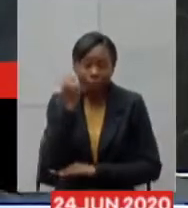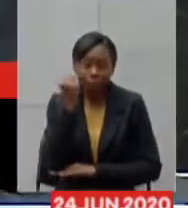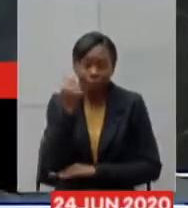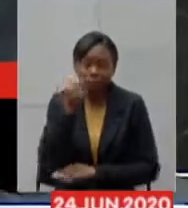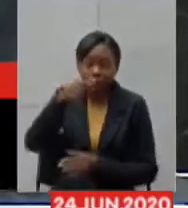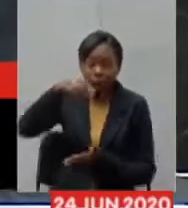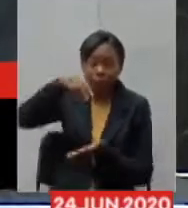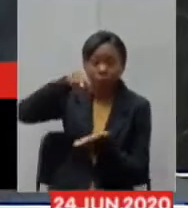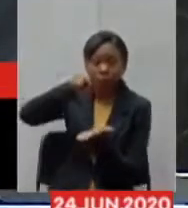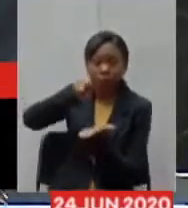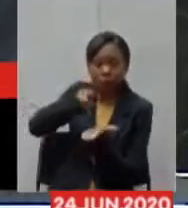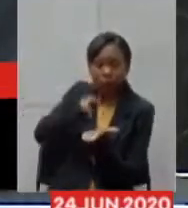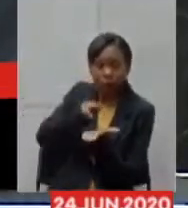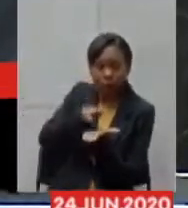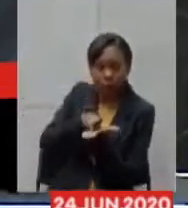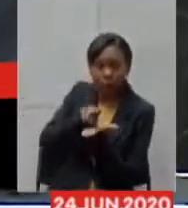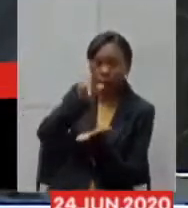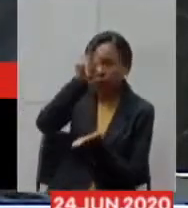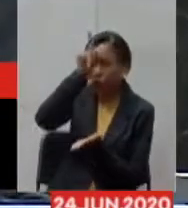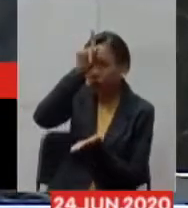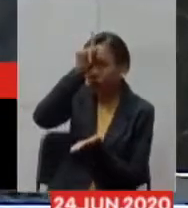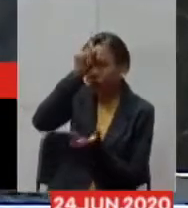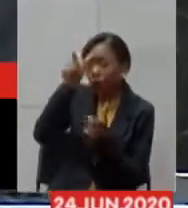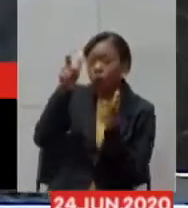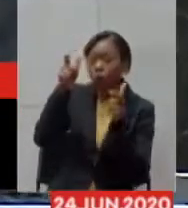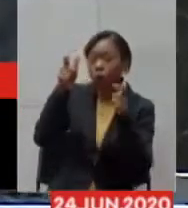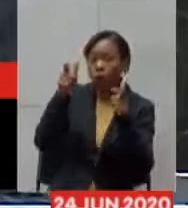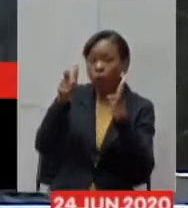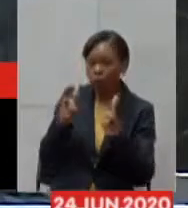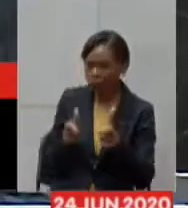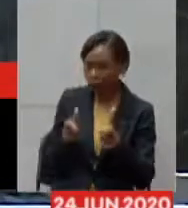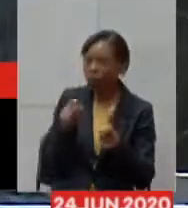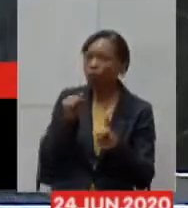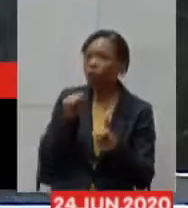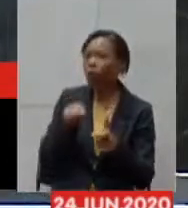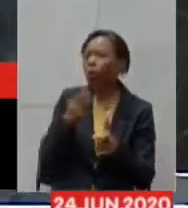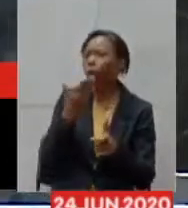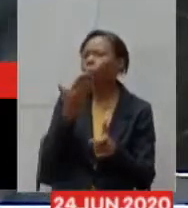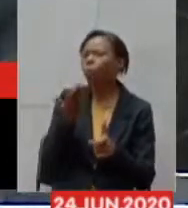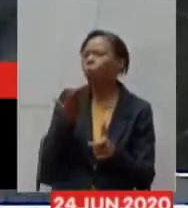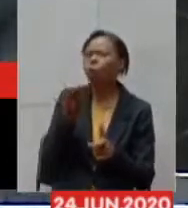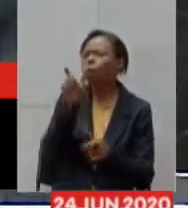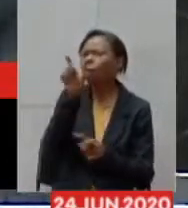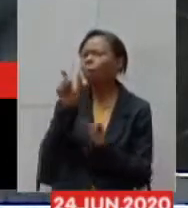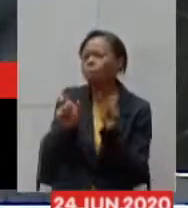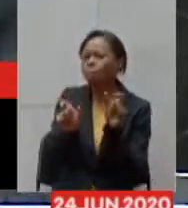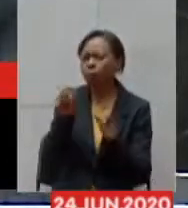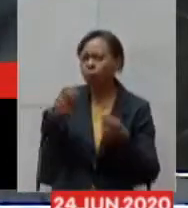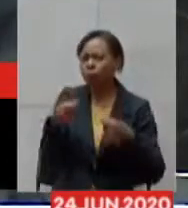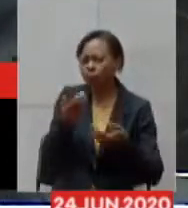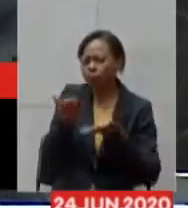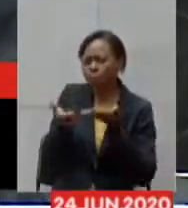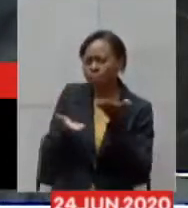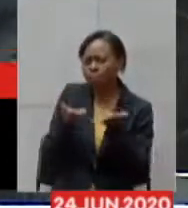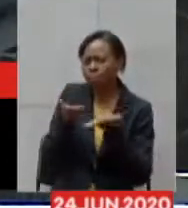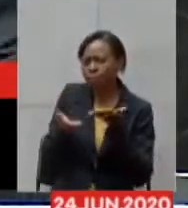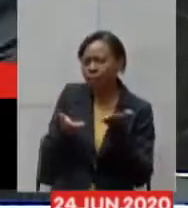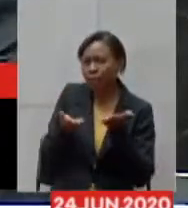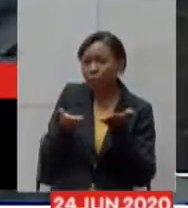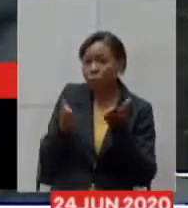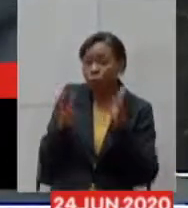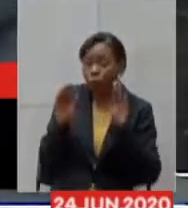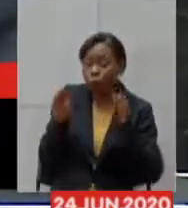que nós saibamos dentro do ambiente hospitalar qual que é aquele paciente que tem que ser tratado como covid e se